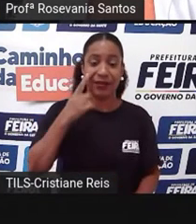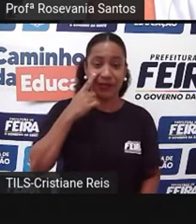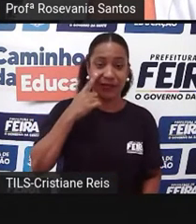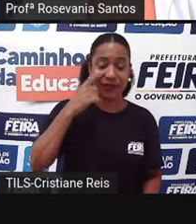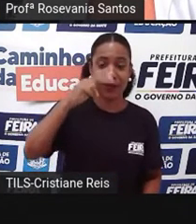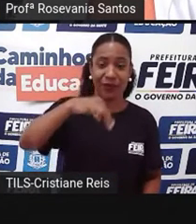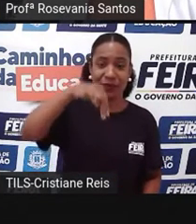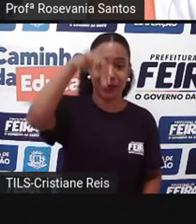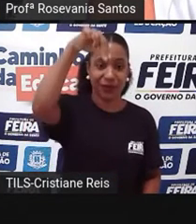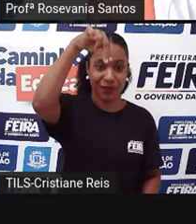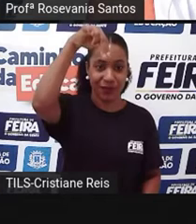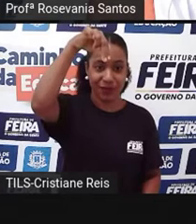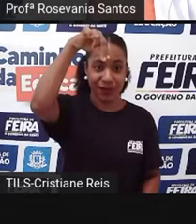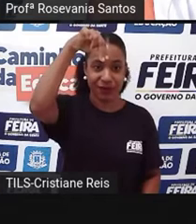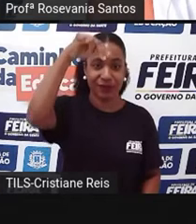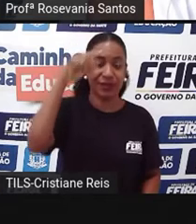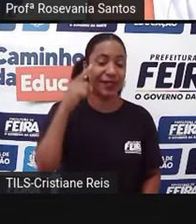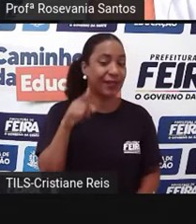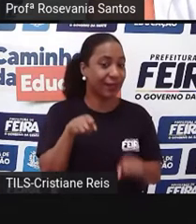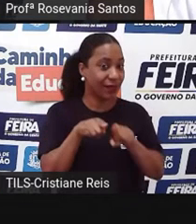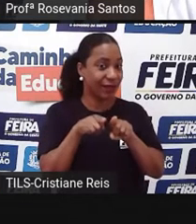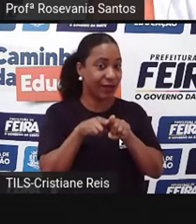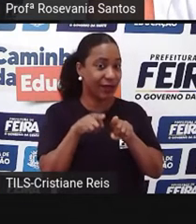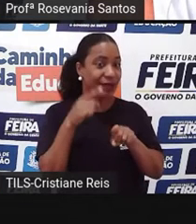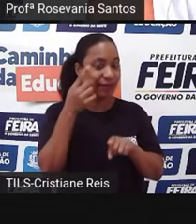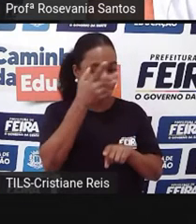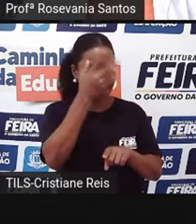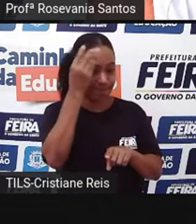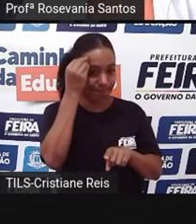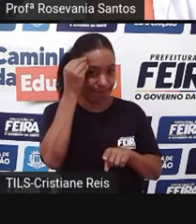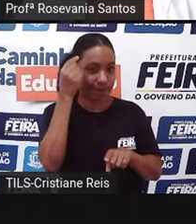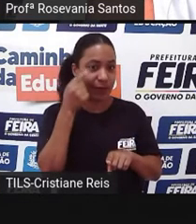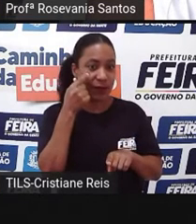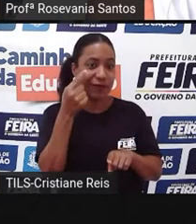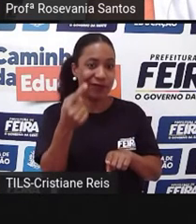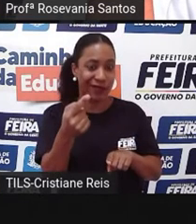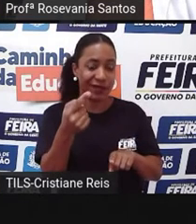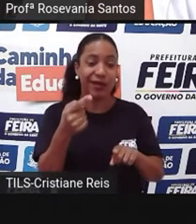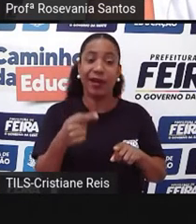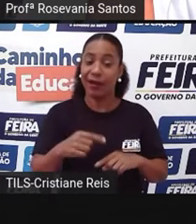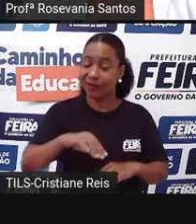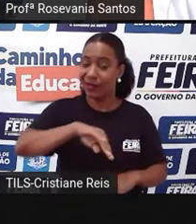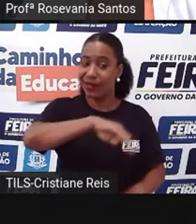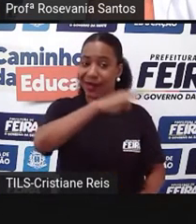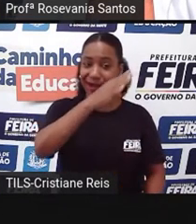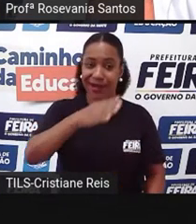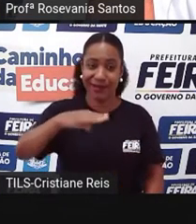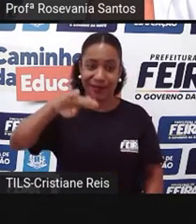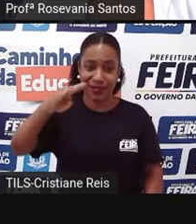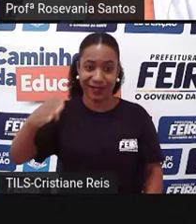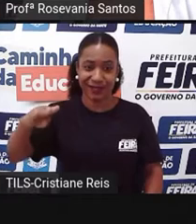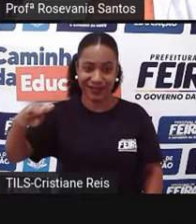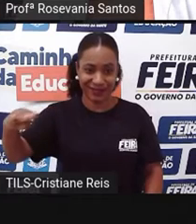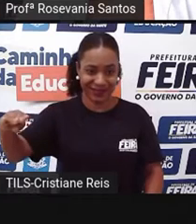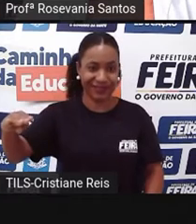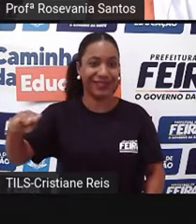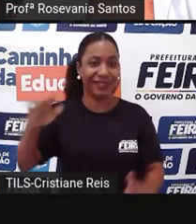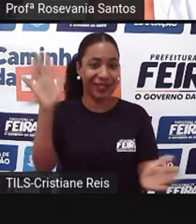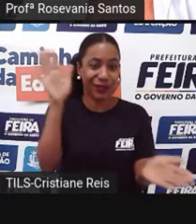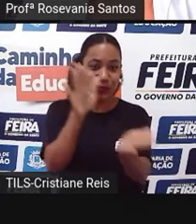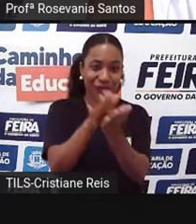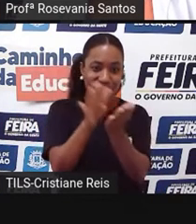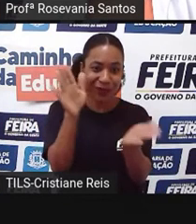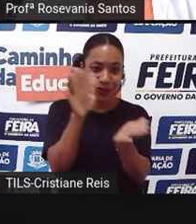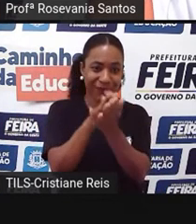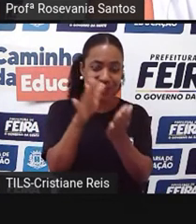A Pró até esqueceu de falar, essa área de planície aqui, a planície do Pantanal, que ele bota até como área mais baixa, né, que as outras, mas de qualquer